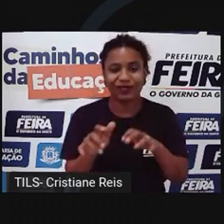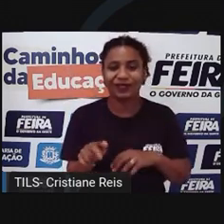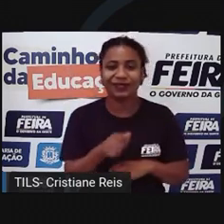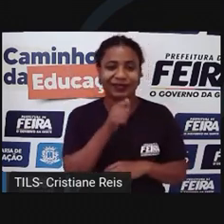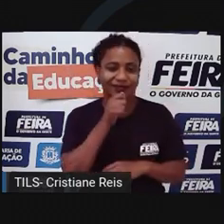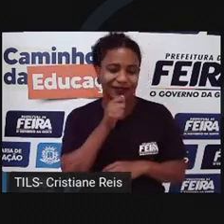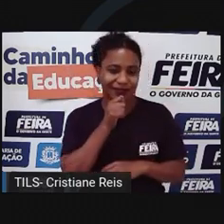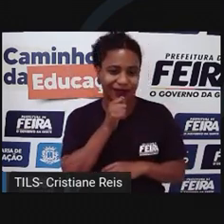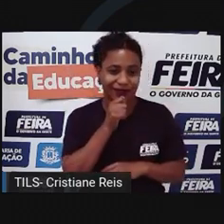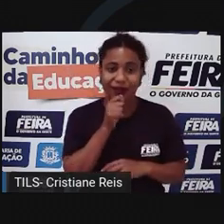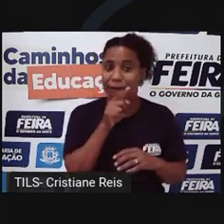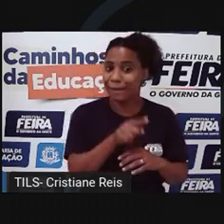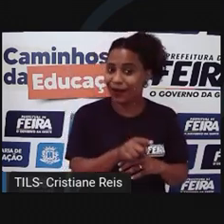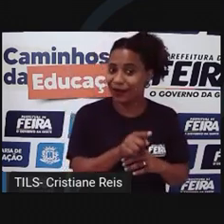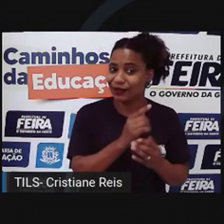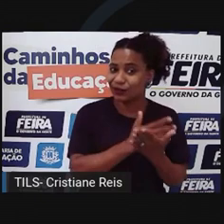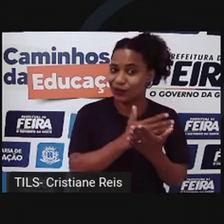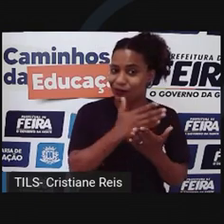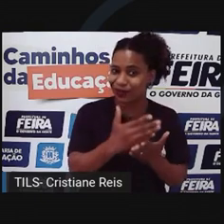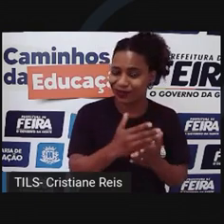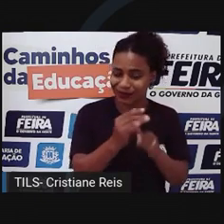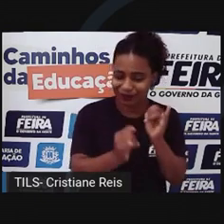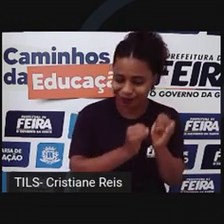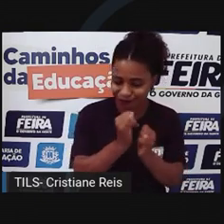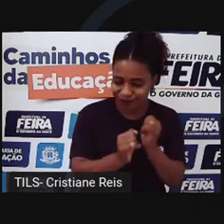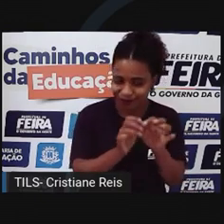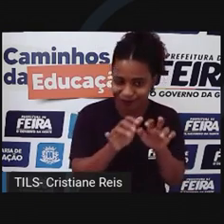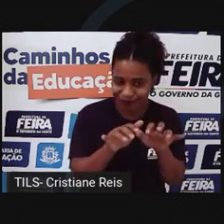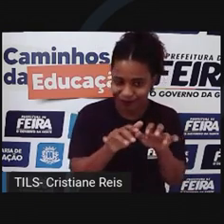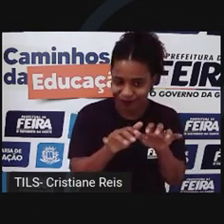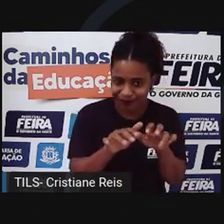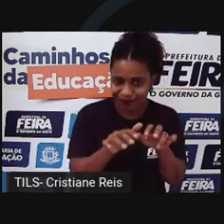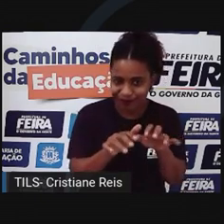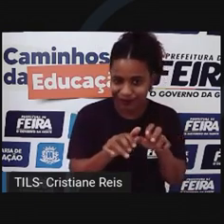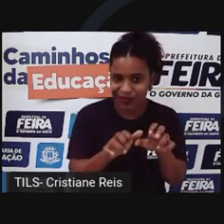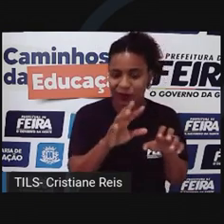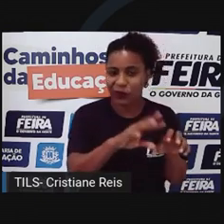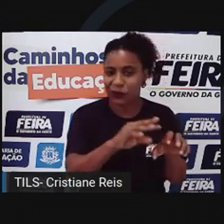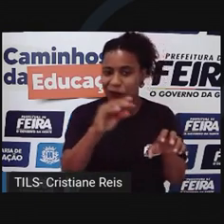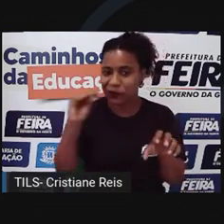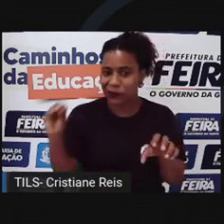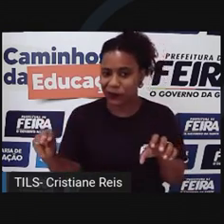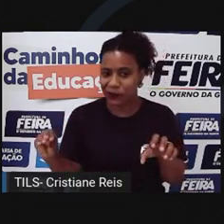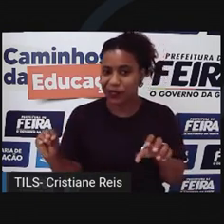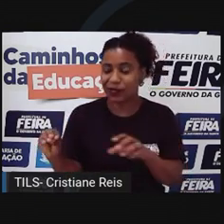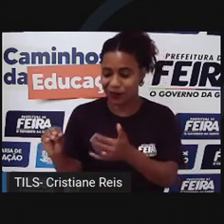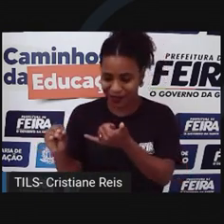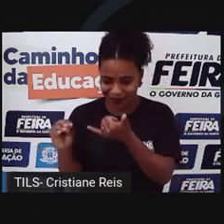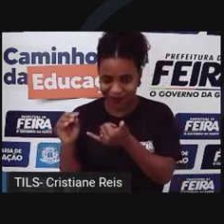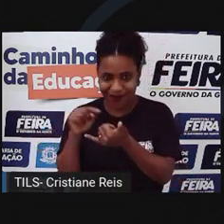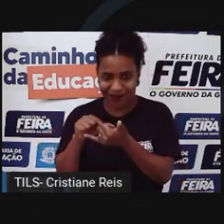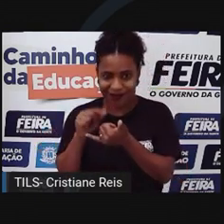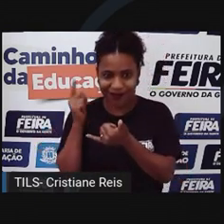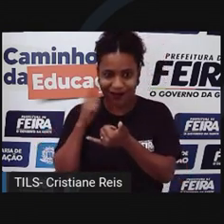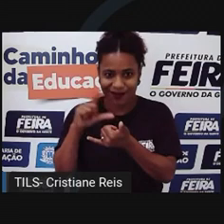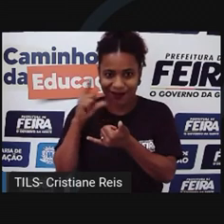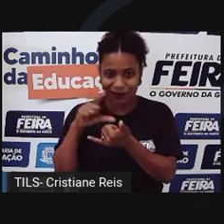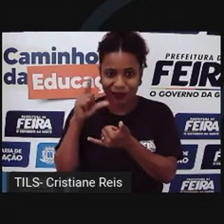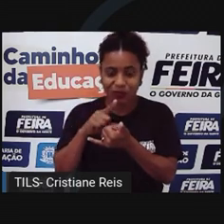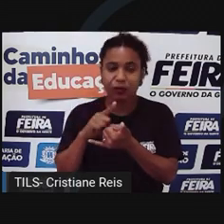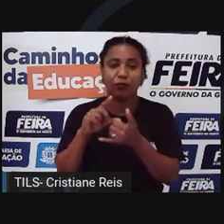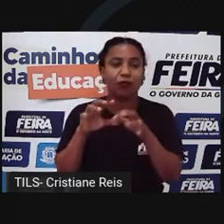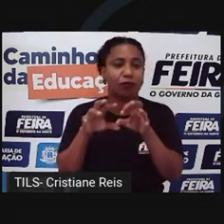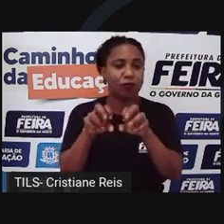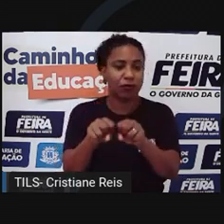informático, realizado para possibilitar a sua consumação. Um exemplo para melhor entendimento.